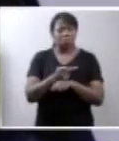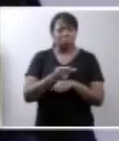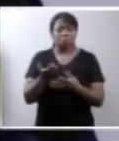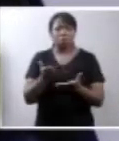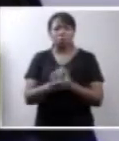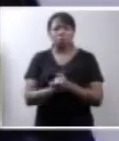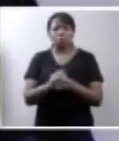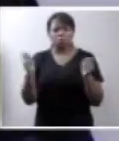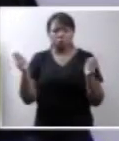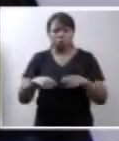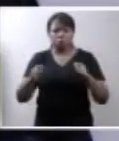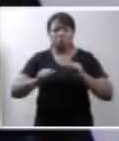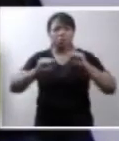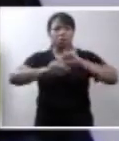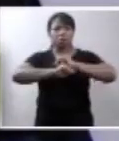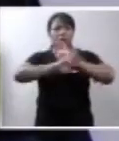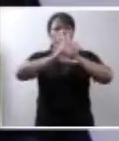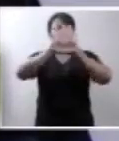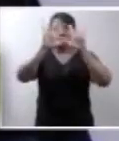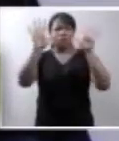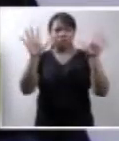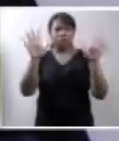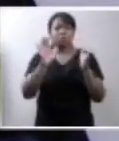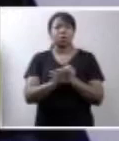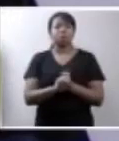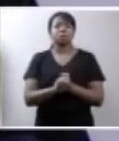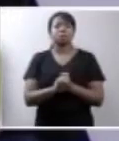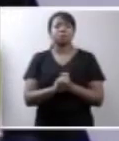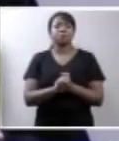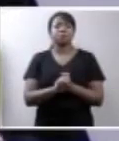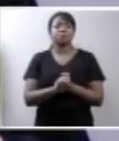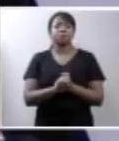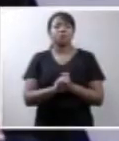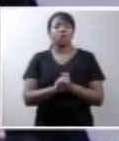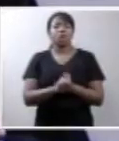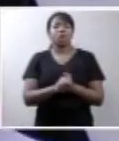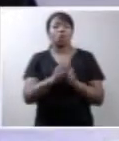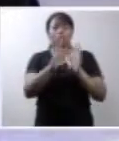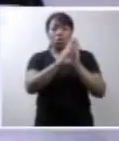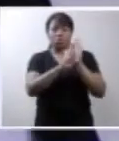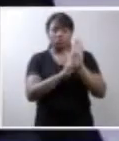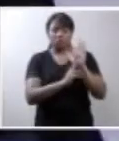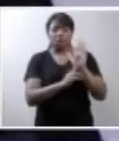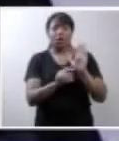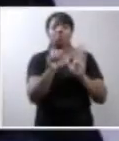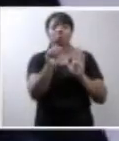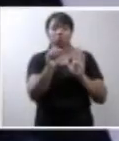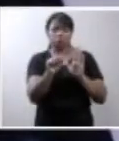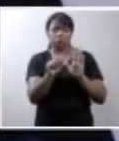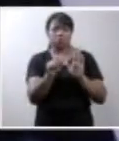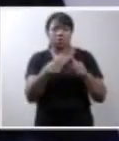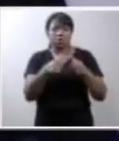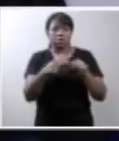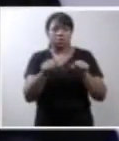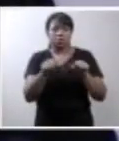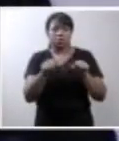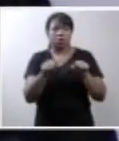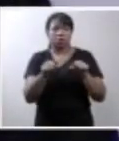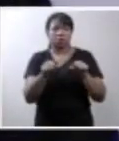possíveis esclarecimentos suplementares, registro que estão